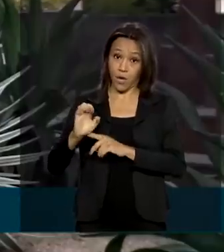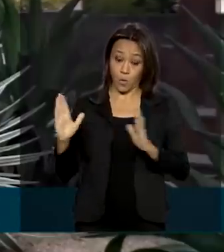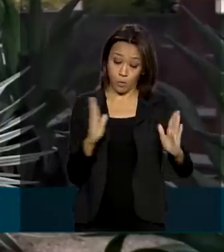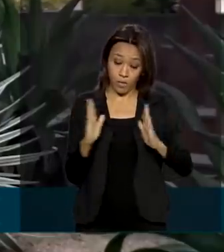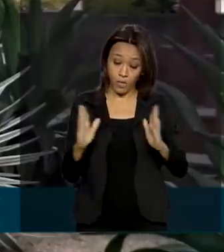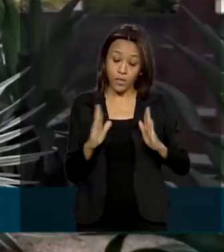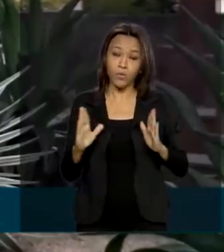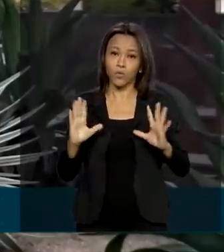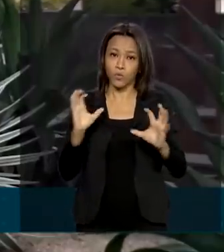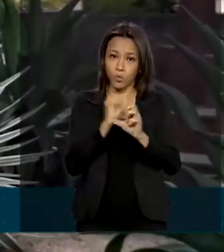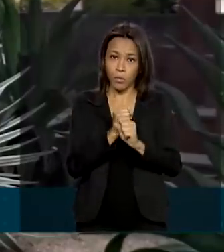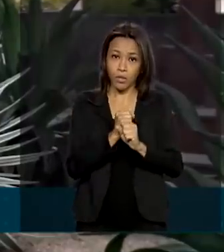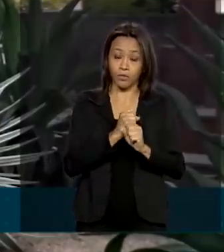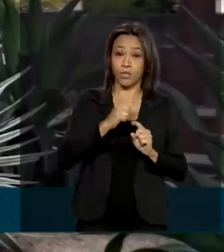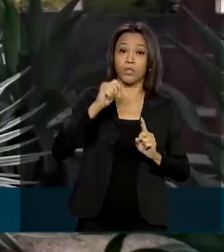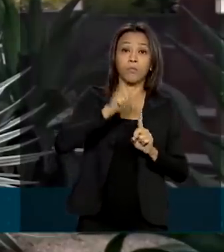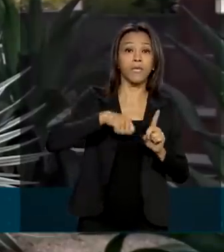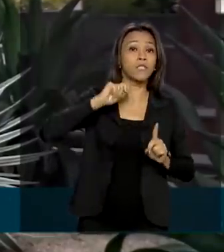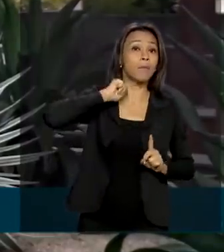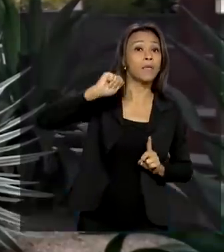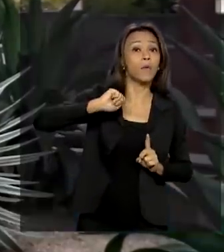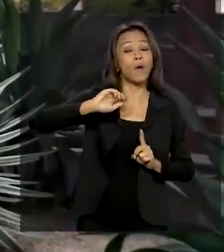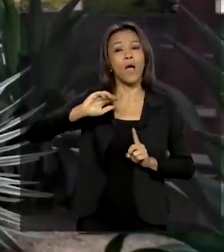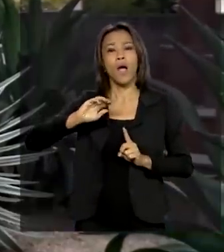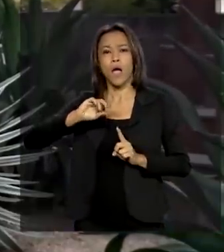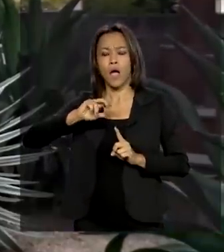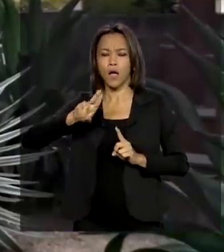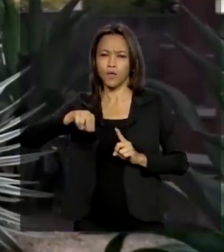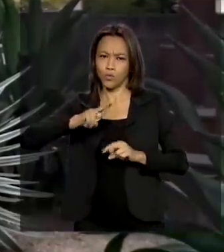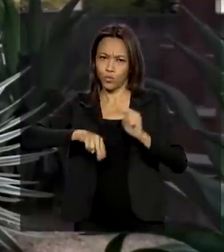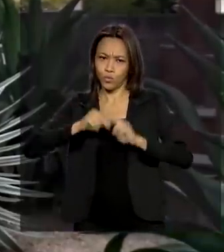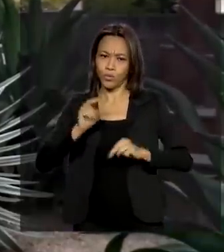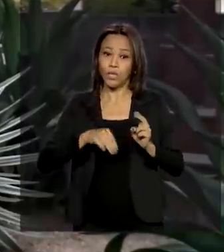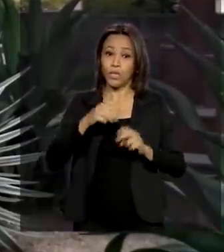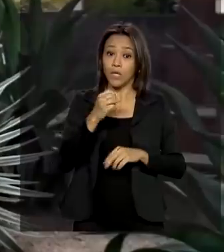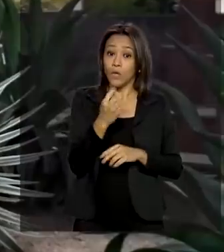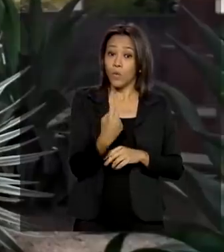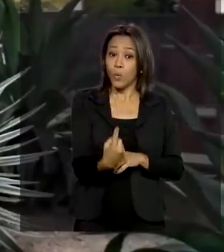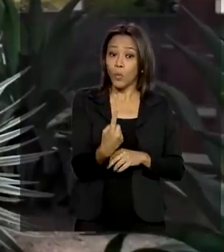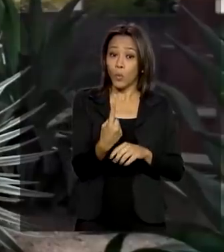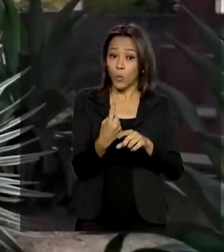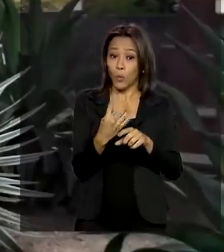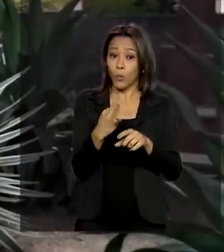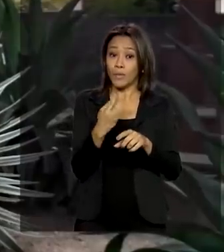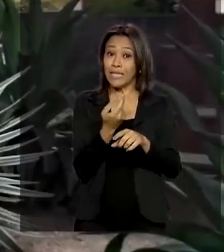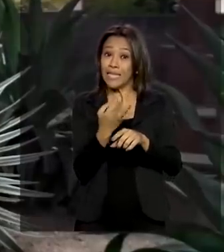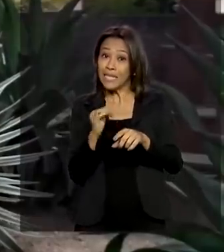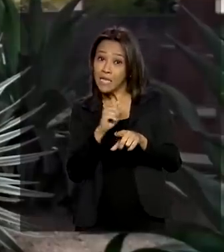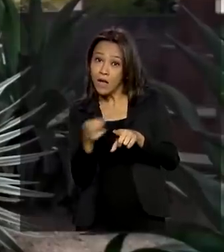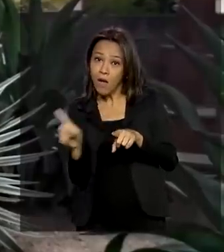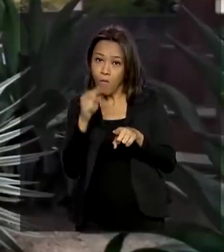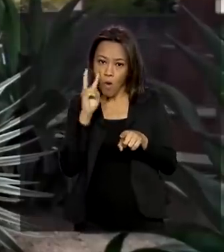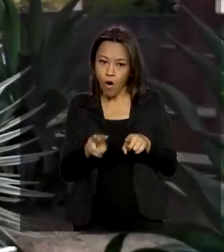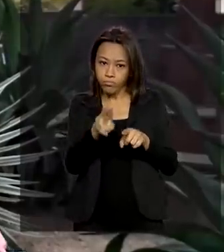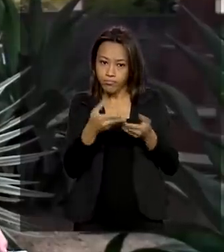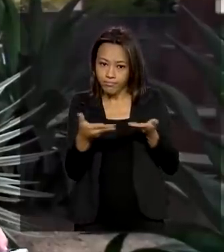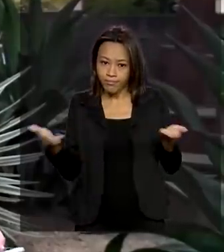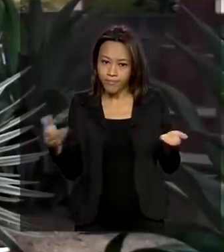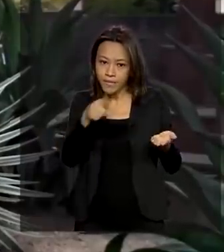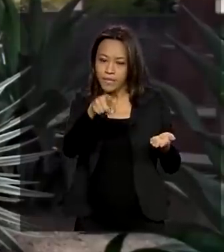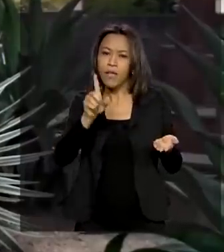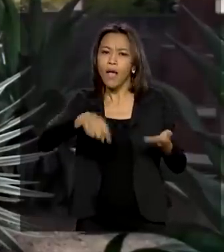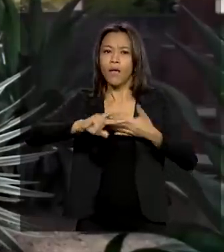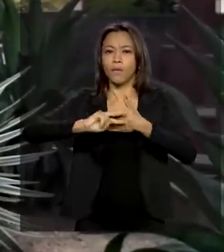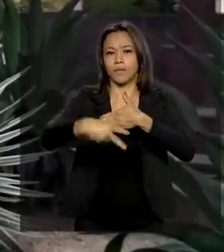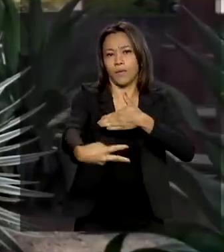de abril a junho ficou em R 1,653 bilhões. Uma retração que é resultado